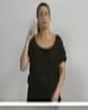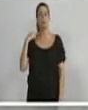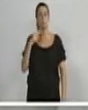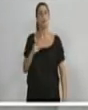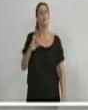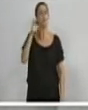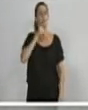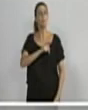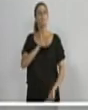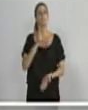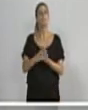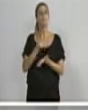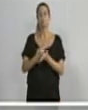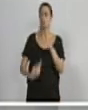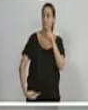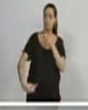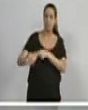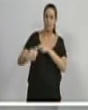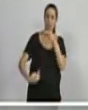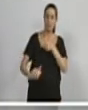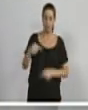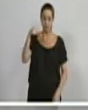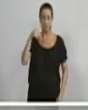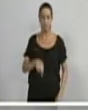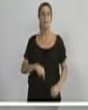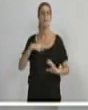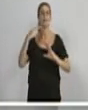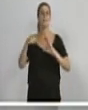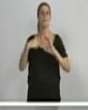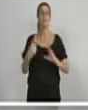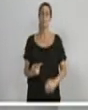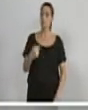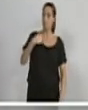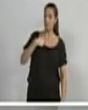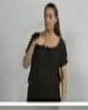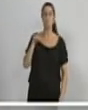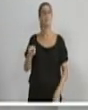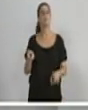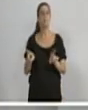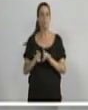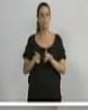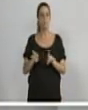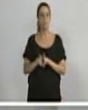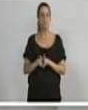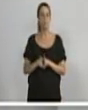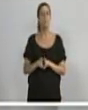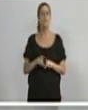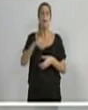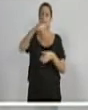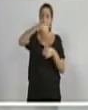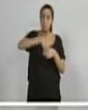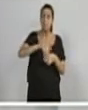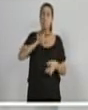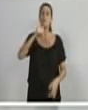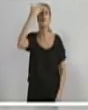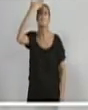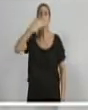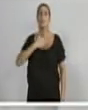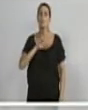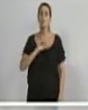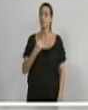fazendo esse debate consigo, aqui no Tribunal da Câmara. Tanto o senhor, quanto eu. E as urnas mostrarão se nós teremos